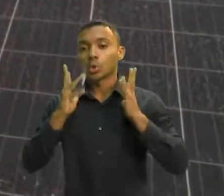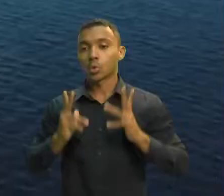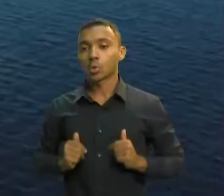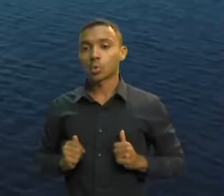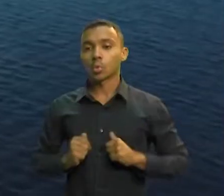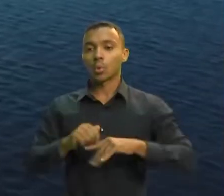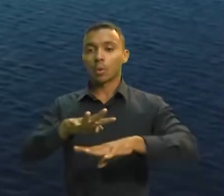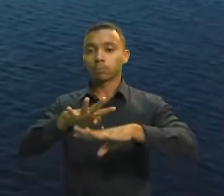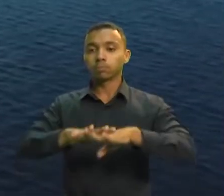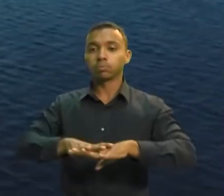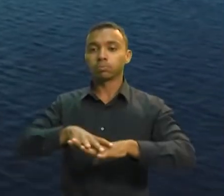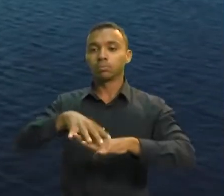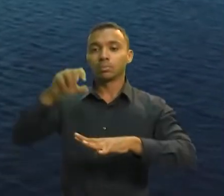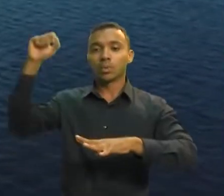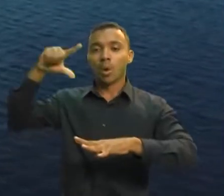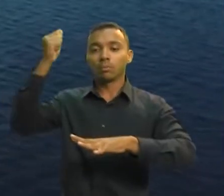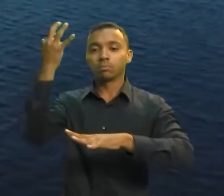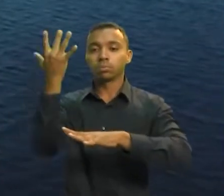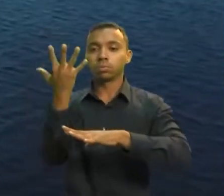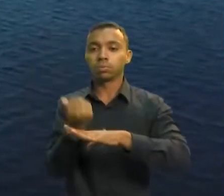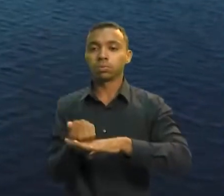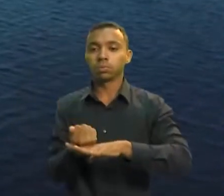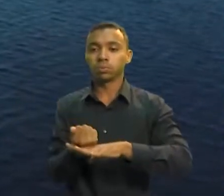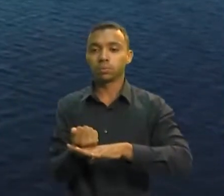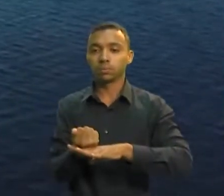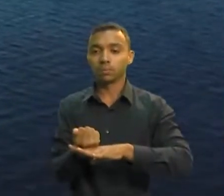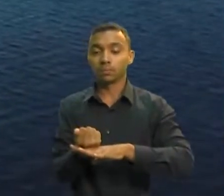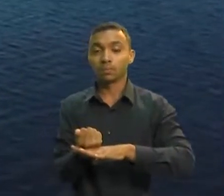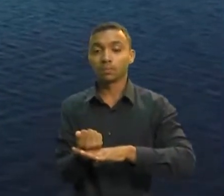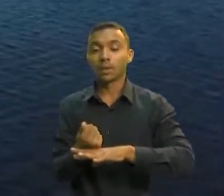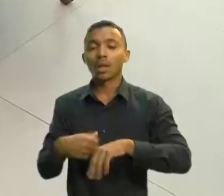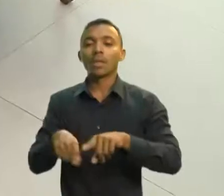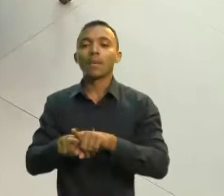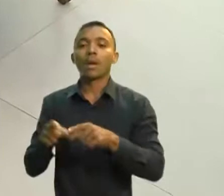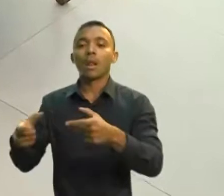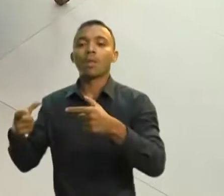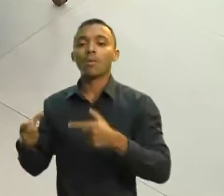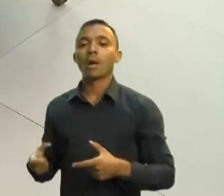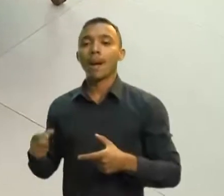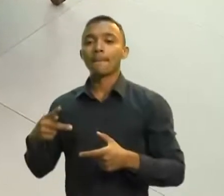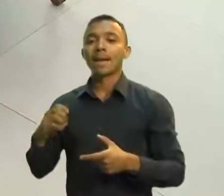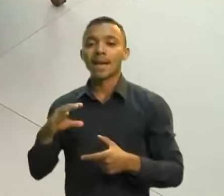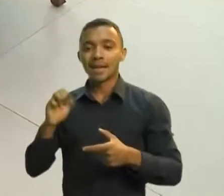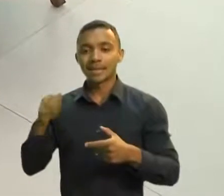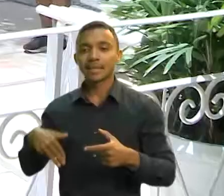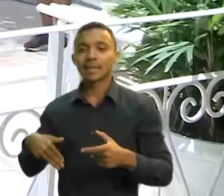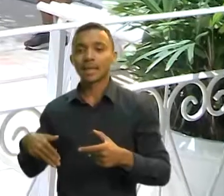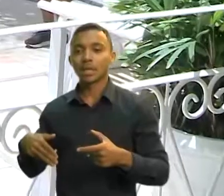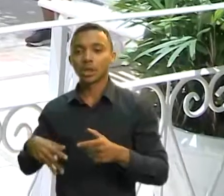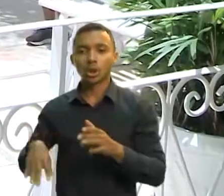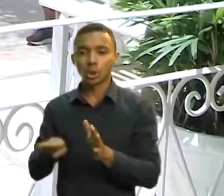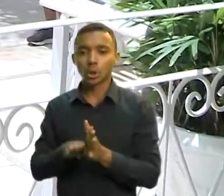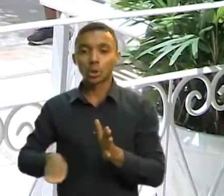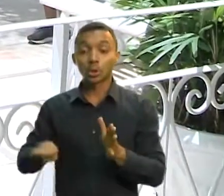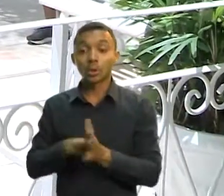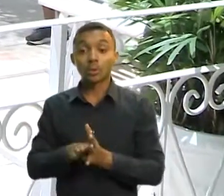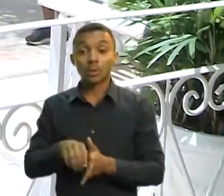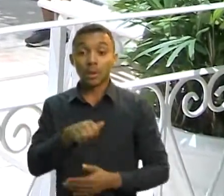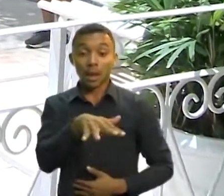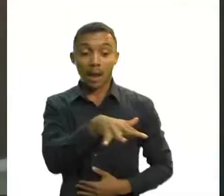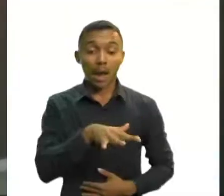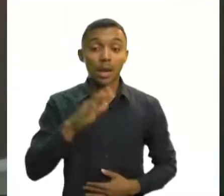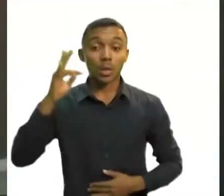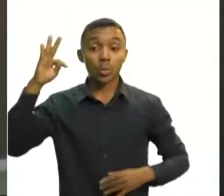no estado. As exportações pelo porto do Pecém também vêm se destacando. No turismo, um dos setores mais afetados pela